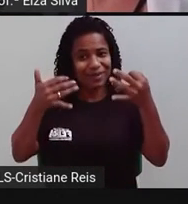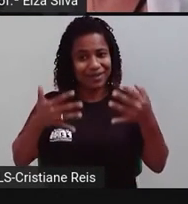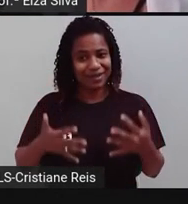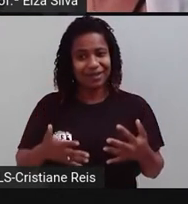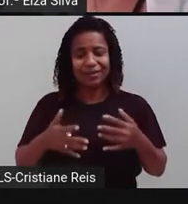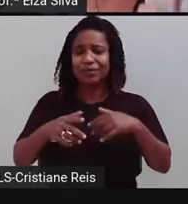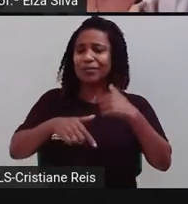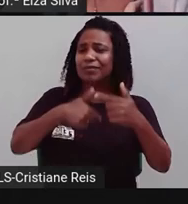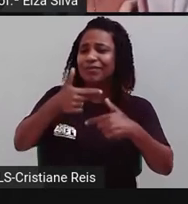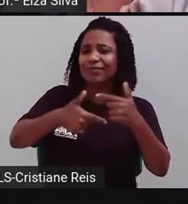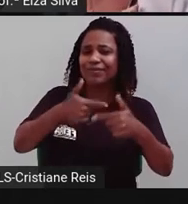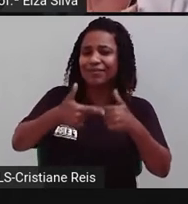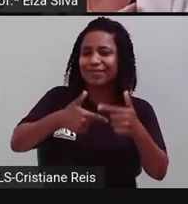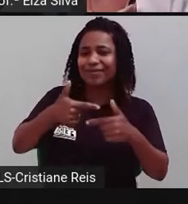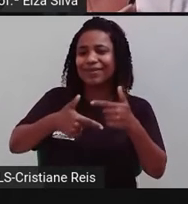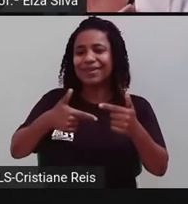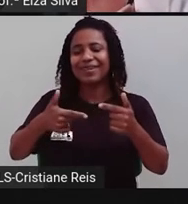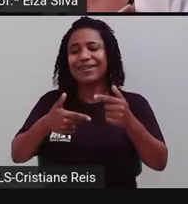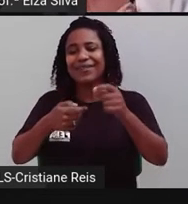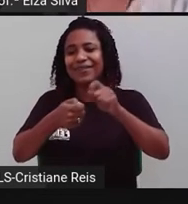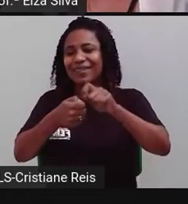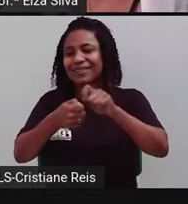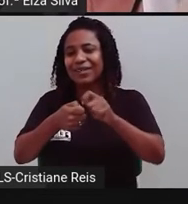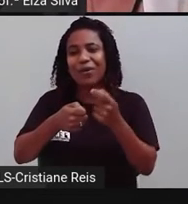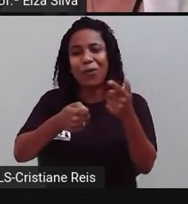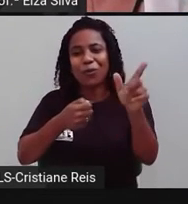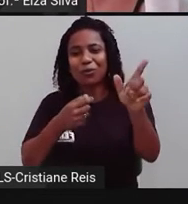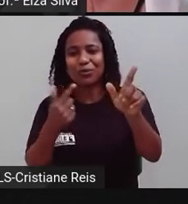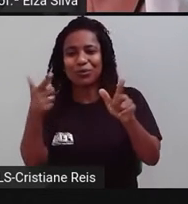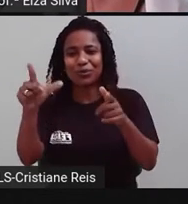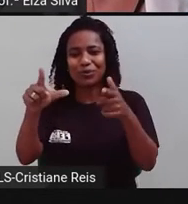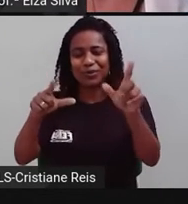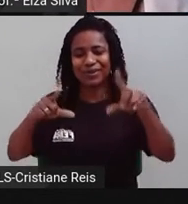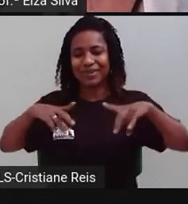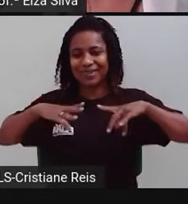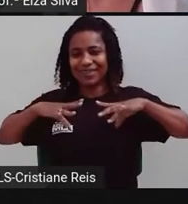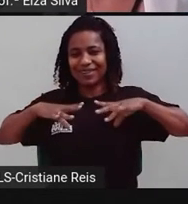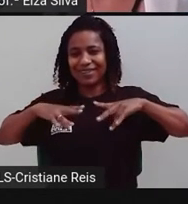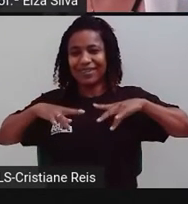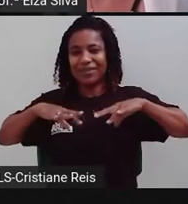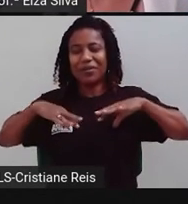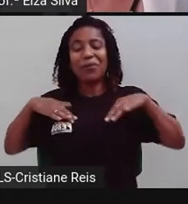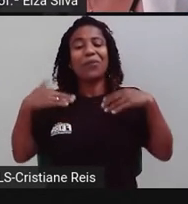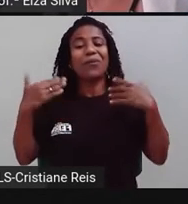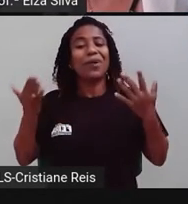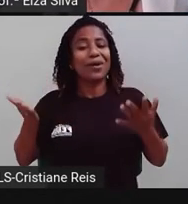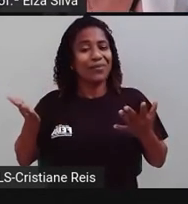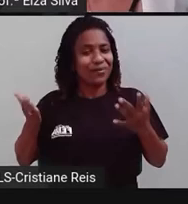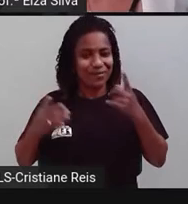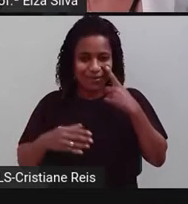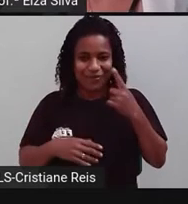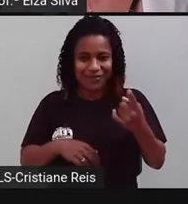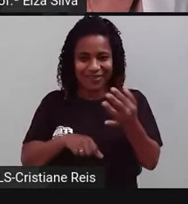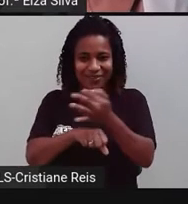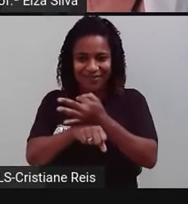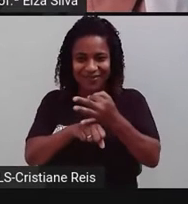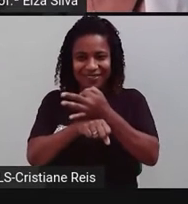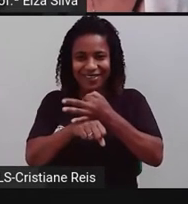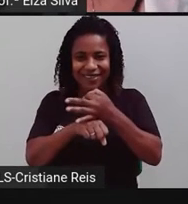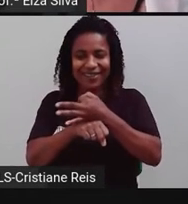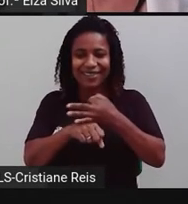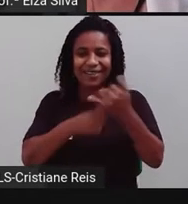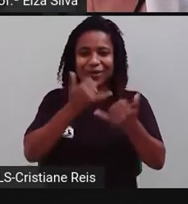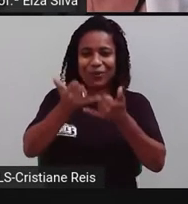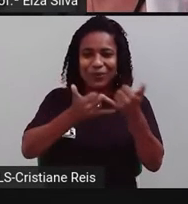atividades que nós podemos fazer enquanto estamos on vacation, de férias, or